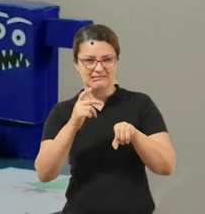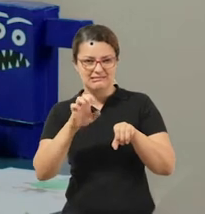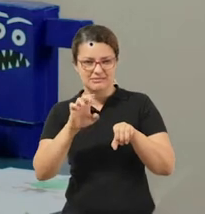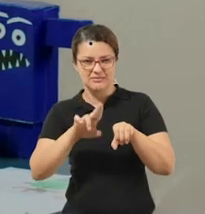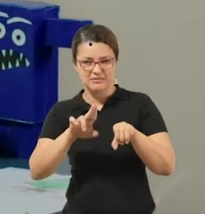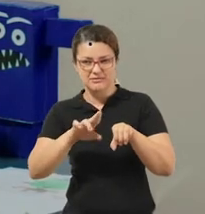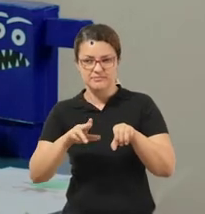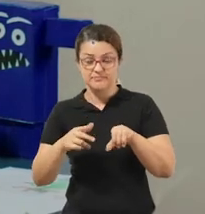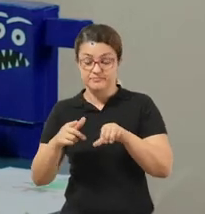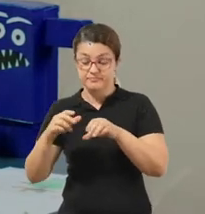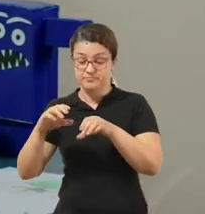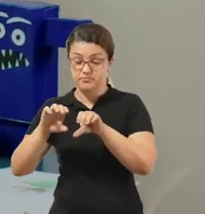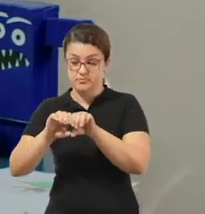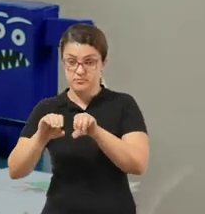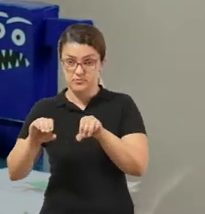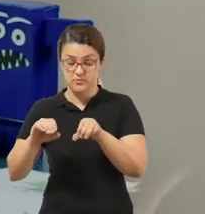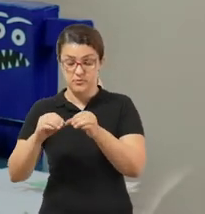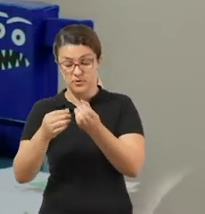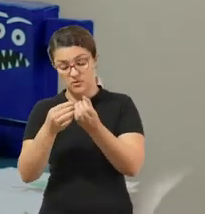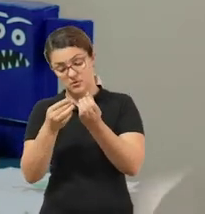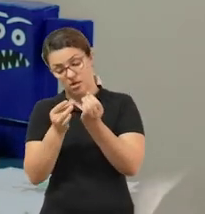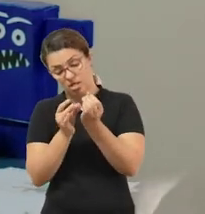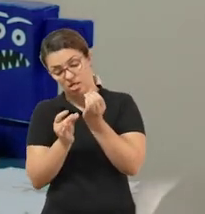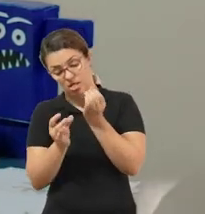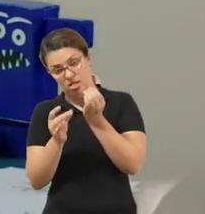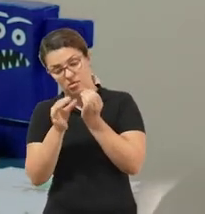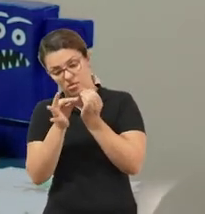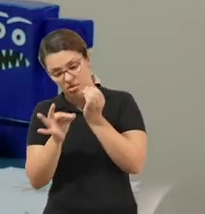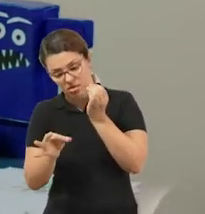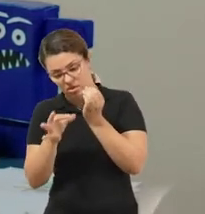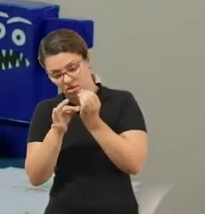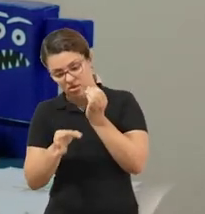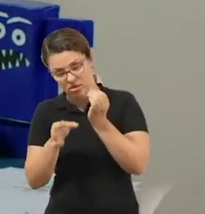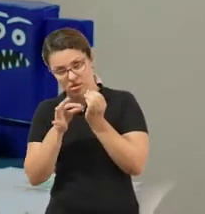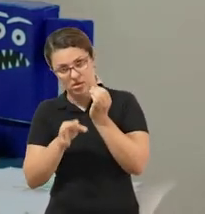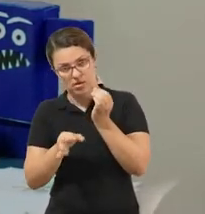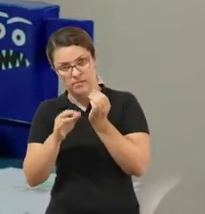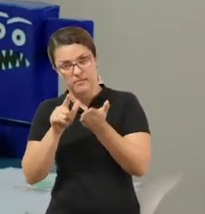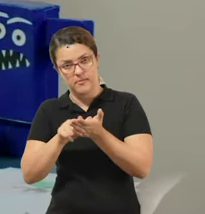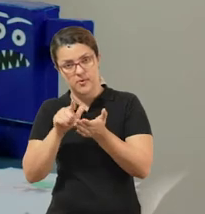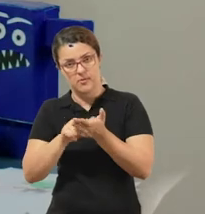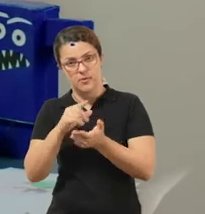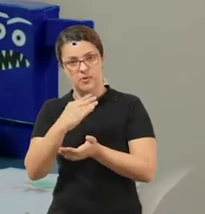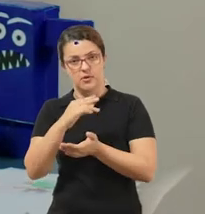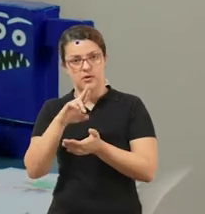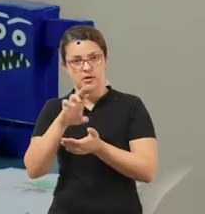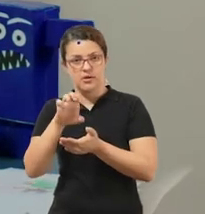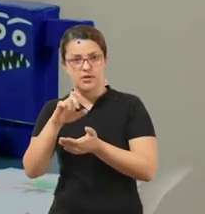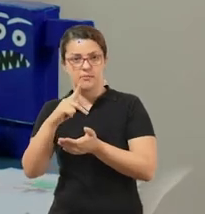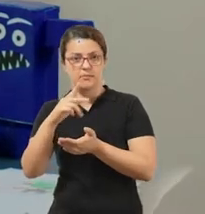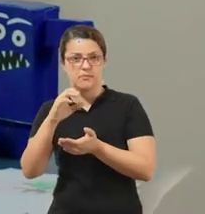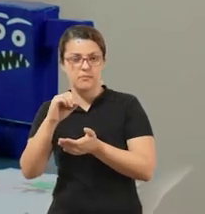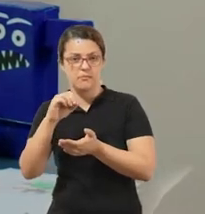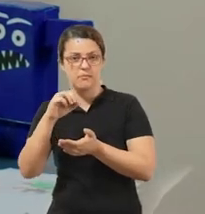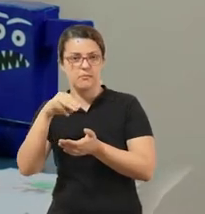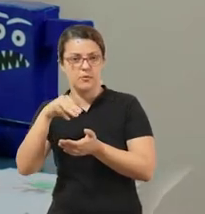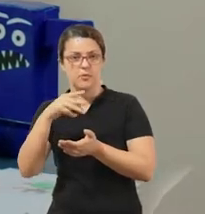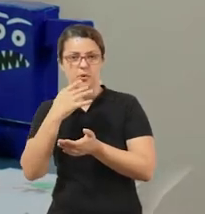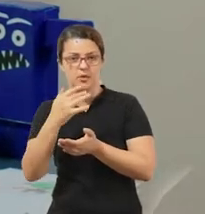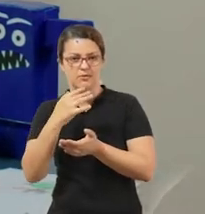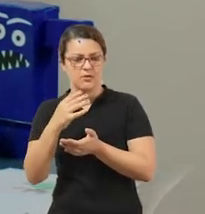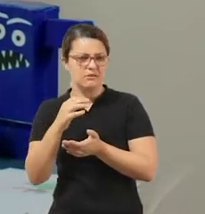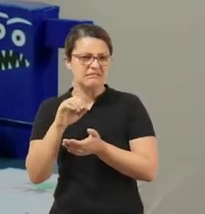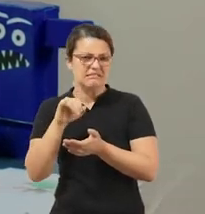eu estou utilizando papel crepom colorido. Mas, se vocês não tiverem, pode também ser pedacinhos de sacola